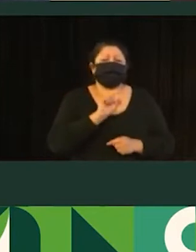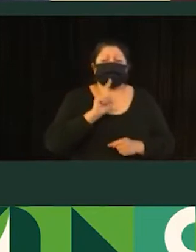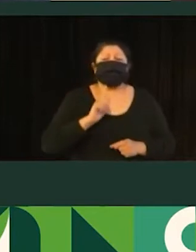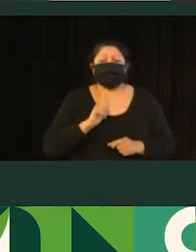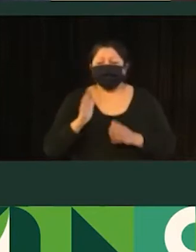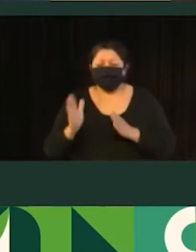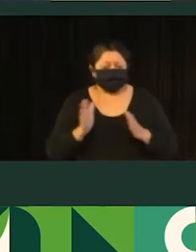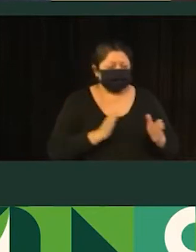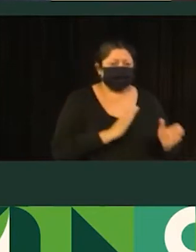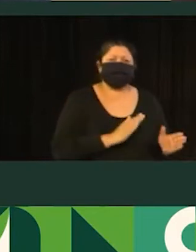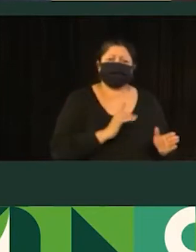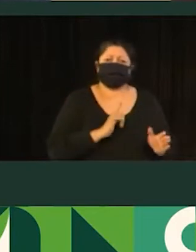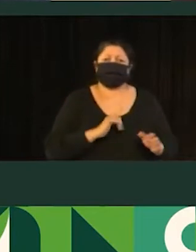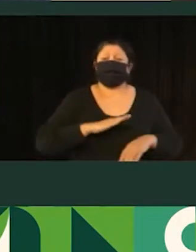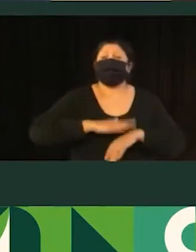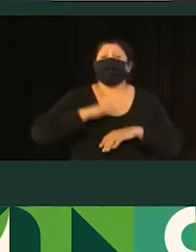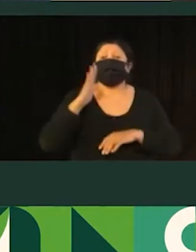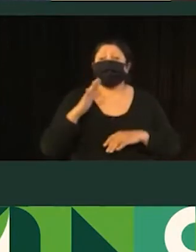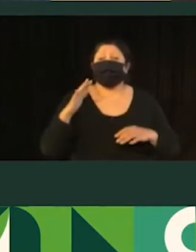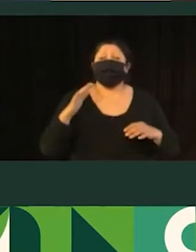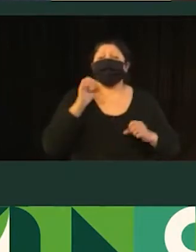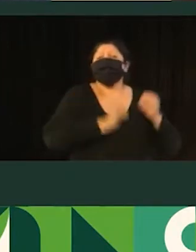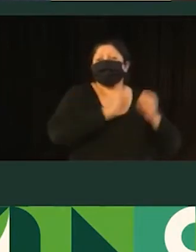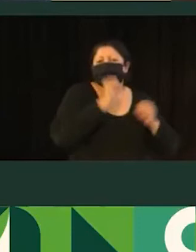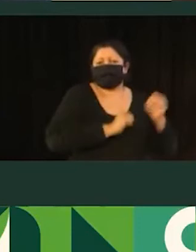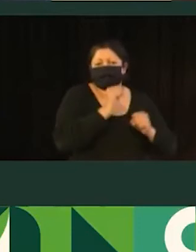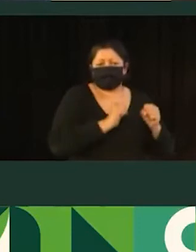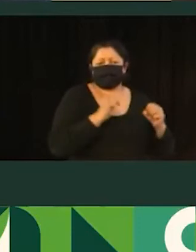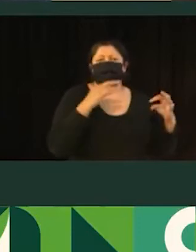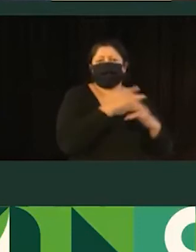que se concentram nas áreas industriais da cidade.